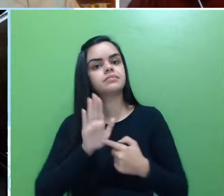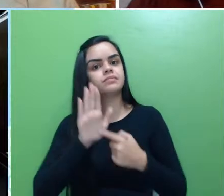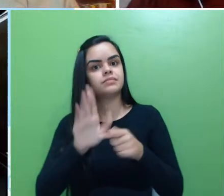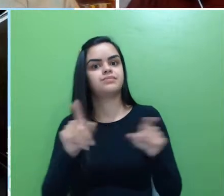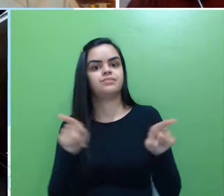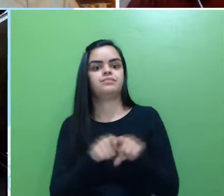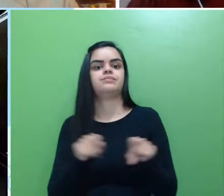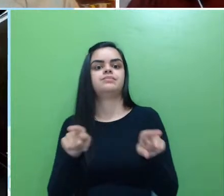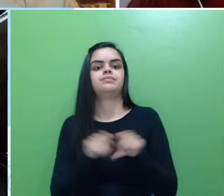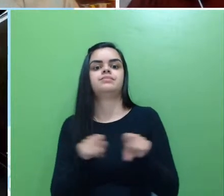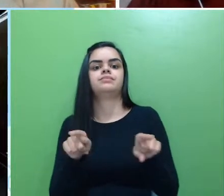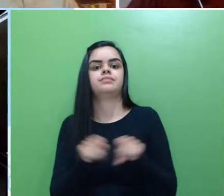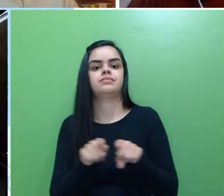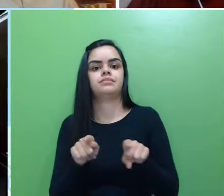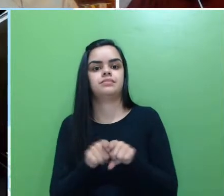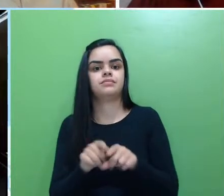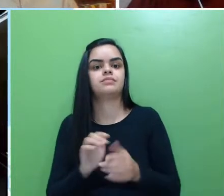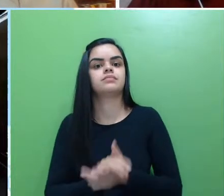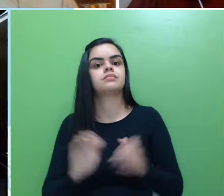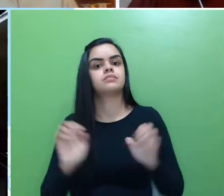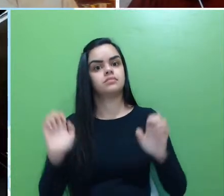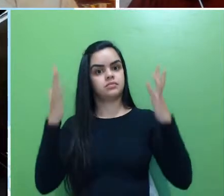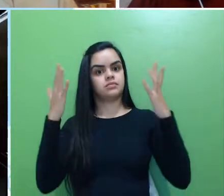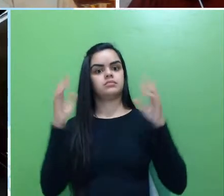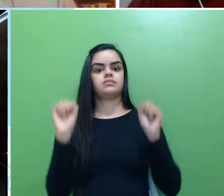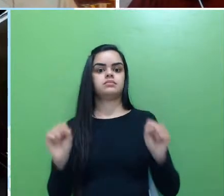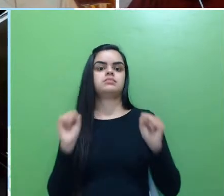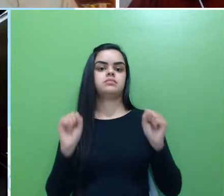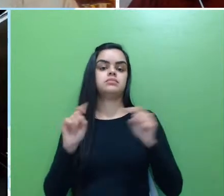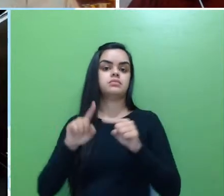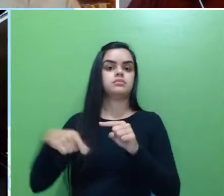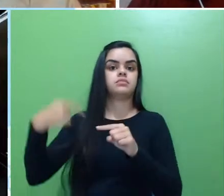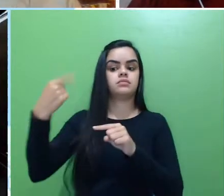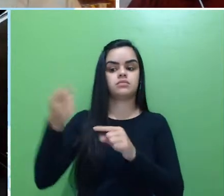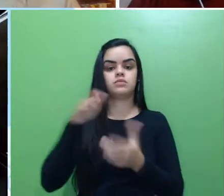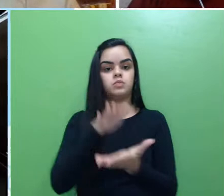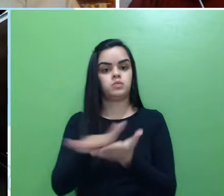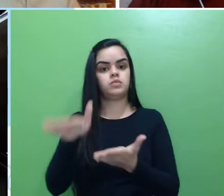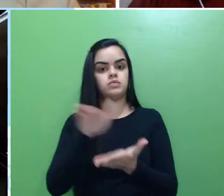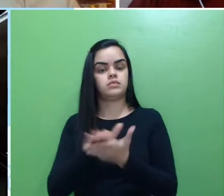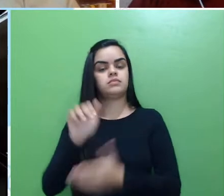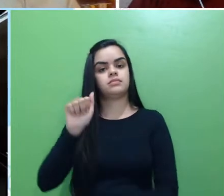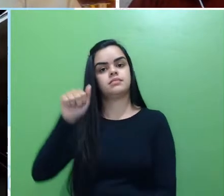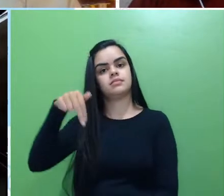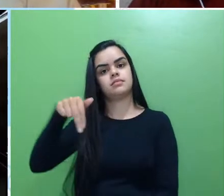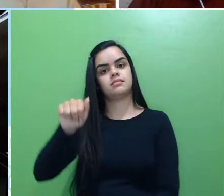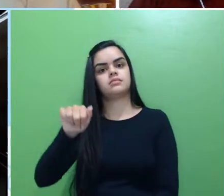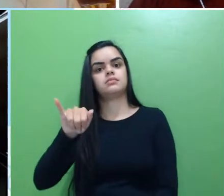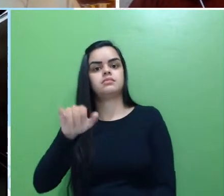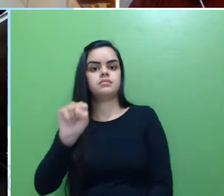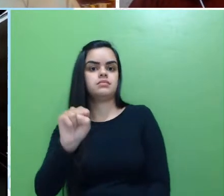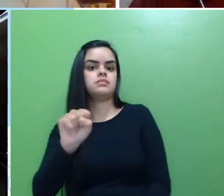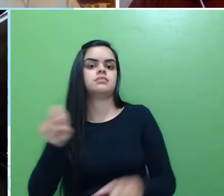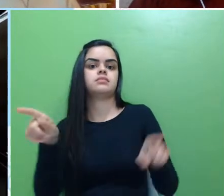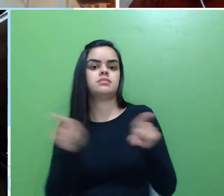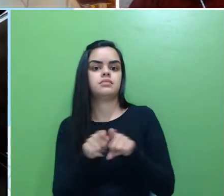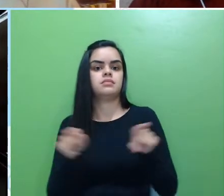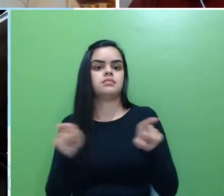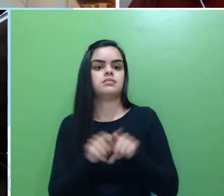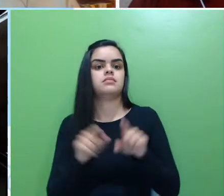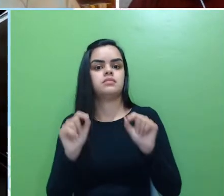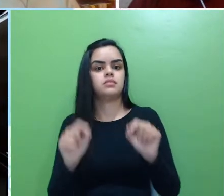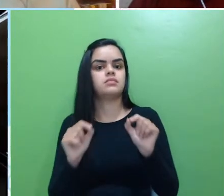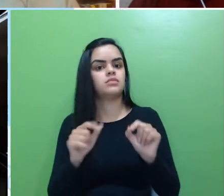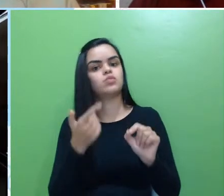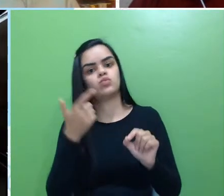no evento possam depois serem publicados nos anais, e aí até um outro